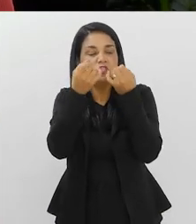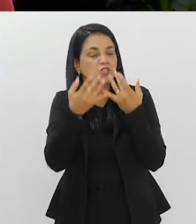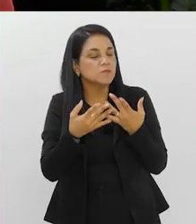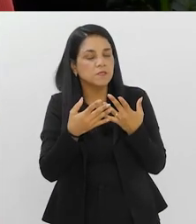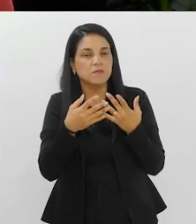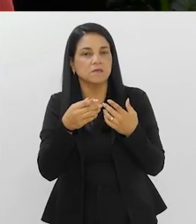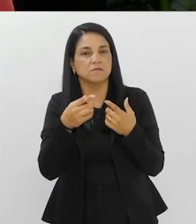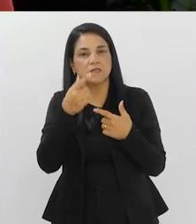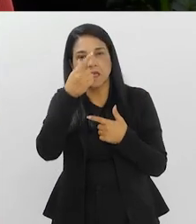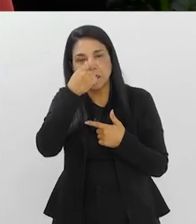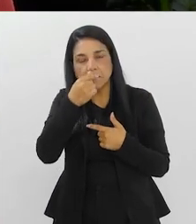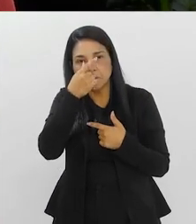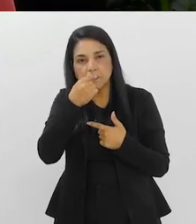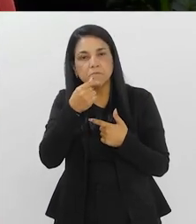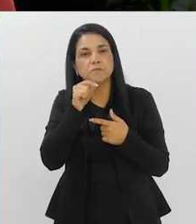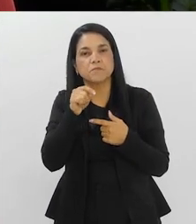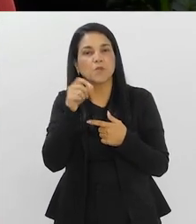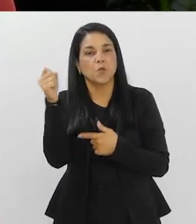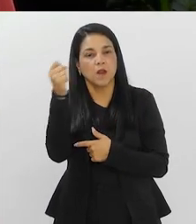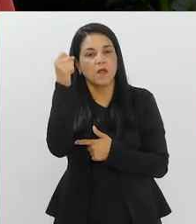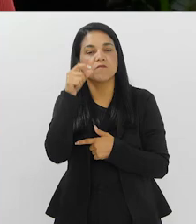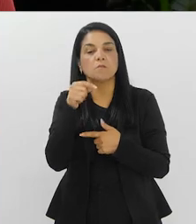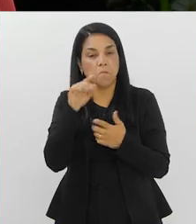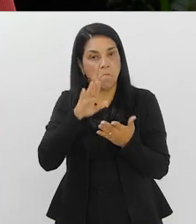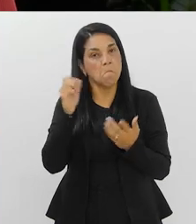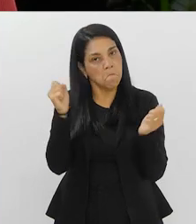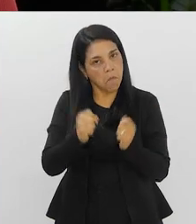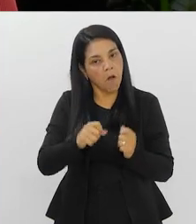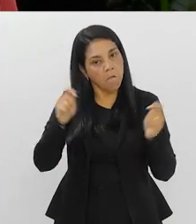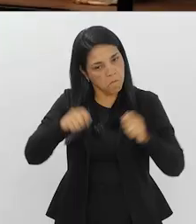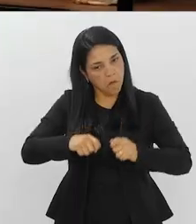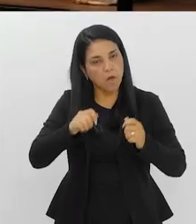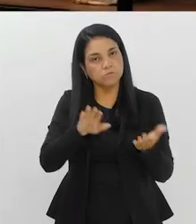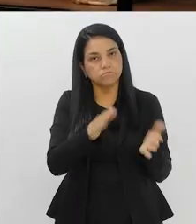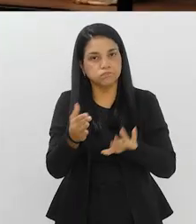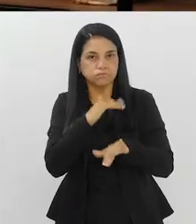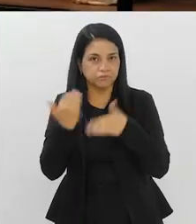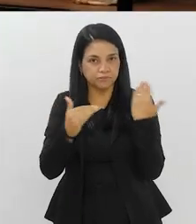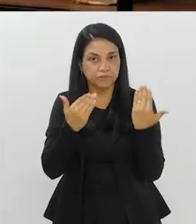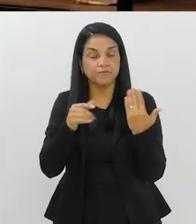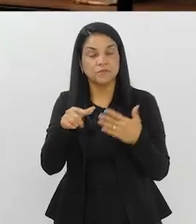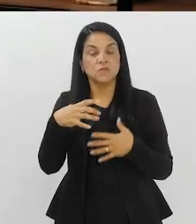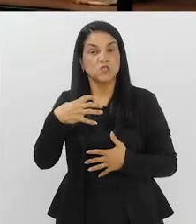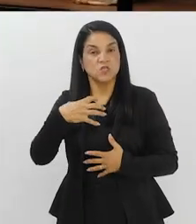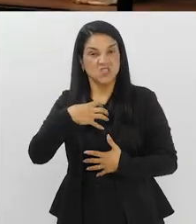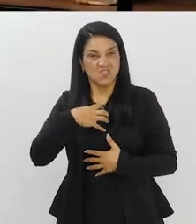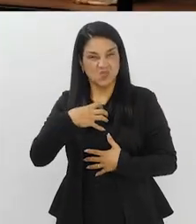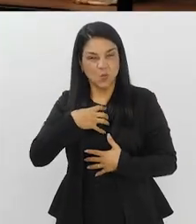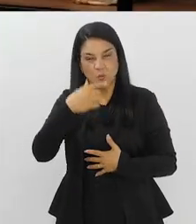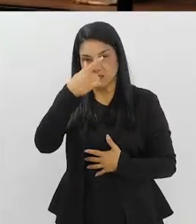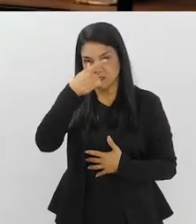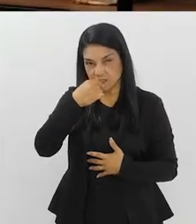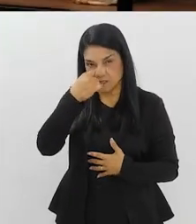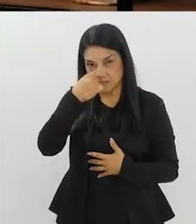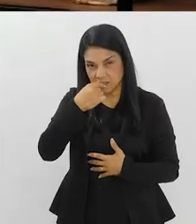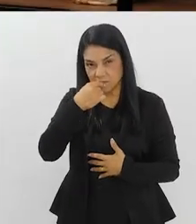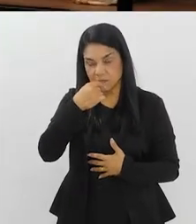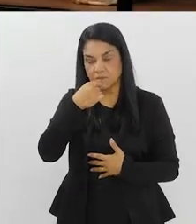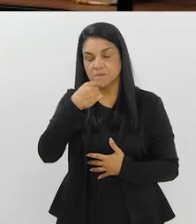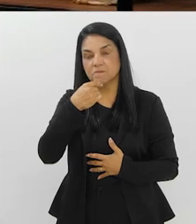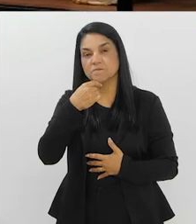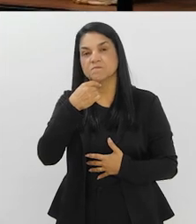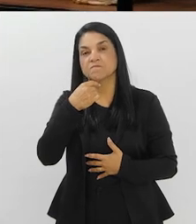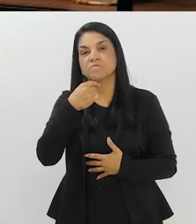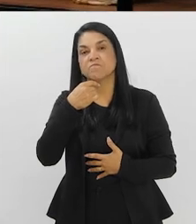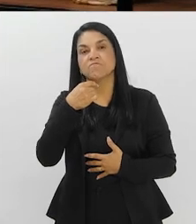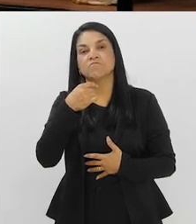da gripe, que pode, inclusive, matar, né? Sim, é. Na verdade, os sintomas gripais, né? Altos,